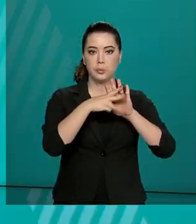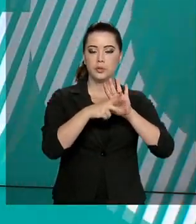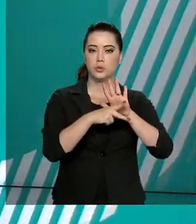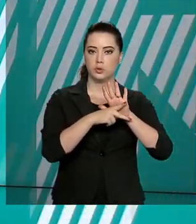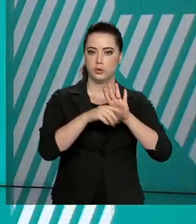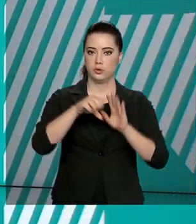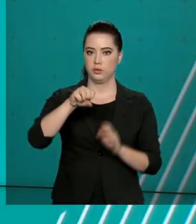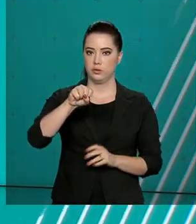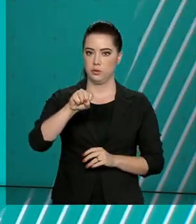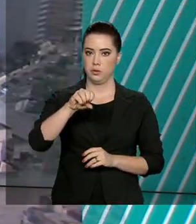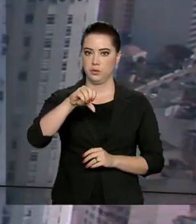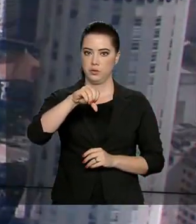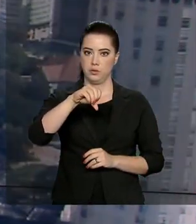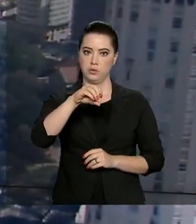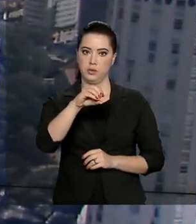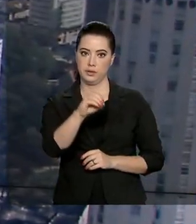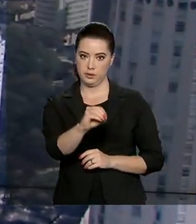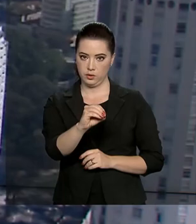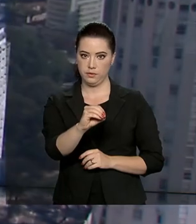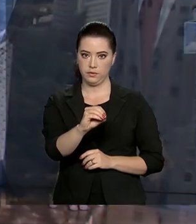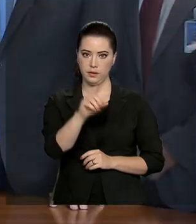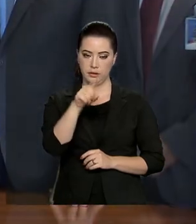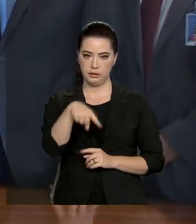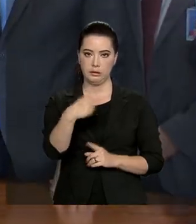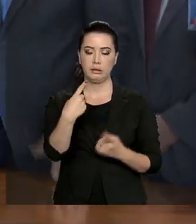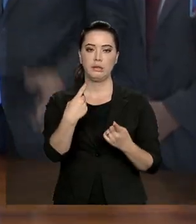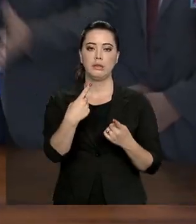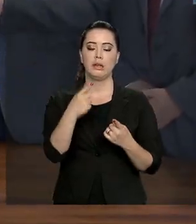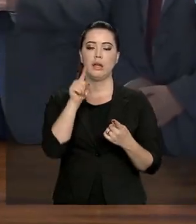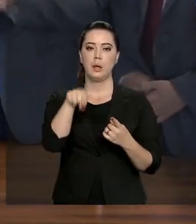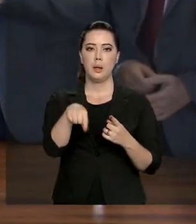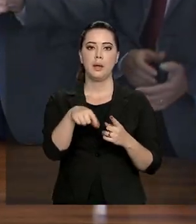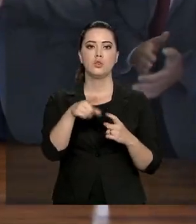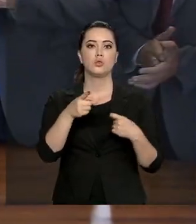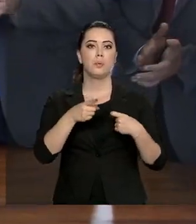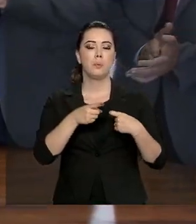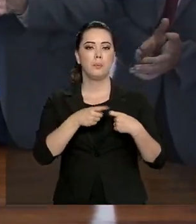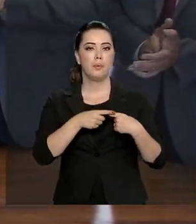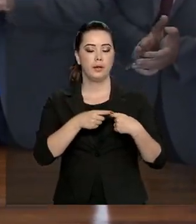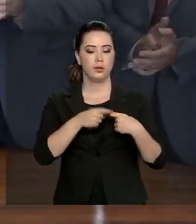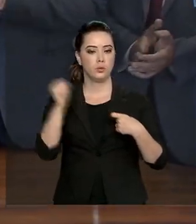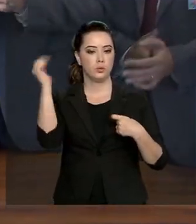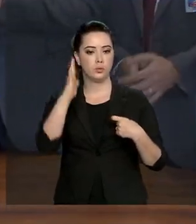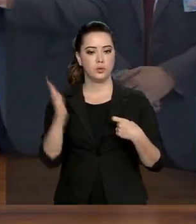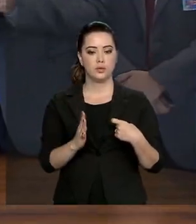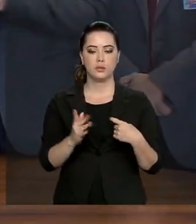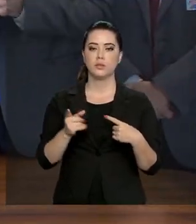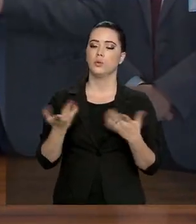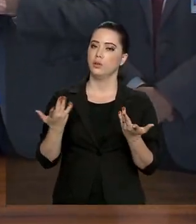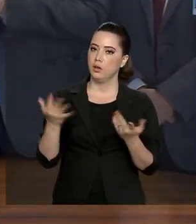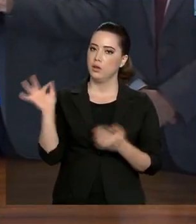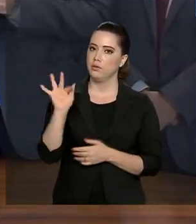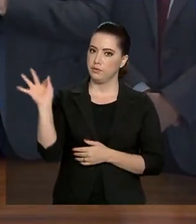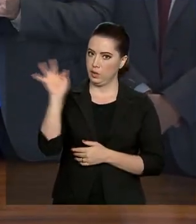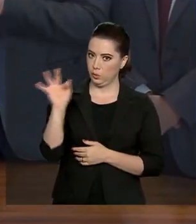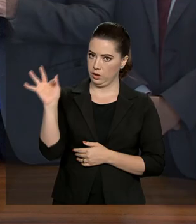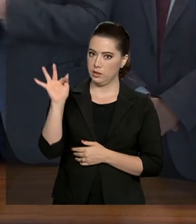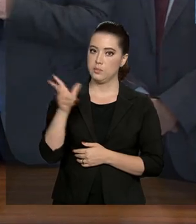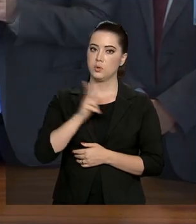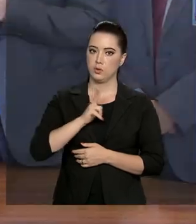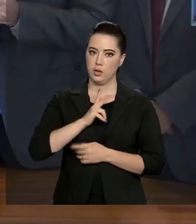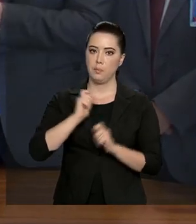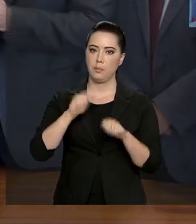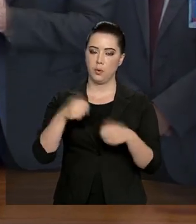890 médicos pelo Brasil. Um dos vetos foi sobre as faculdades privadas aplicarem provas do Revalida.